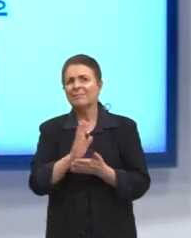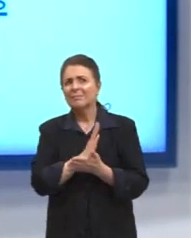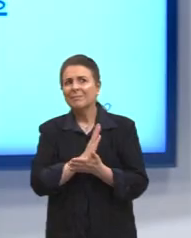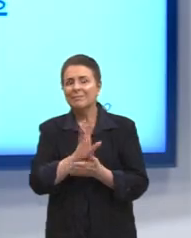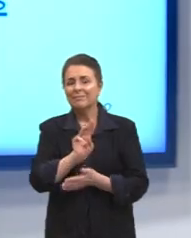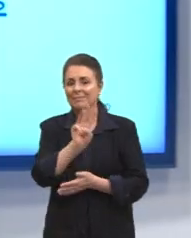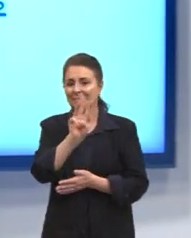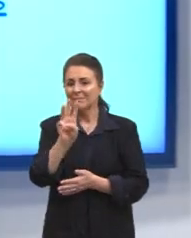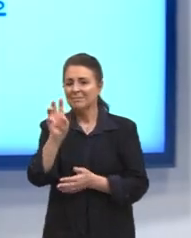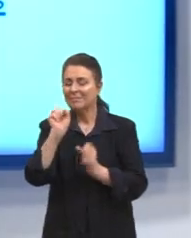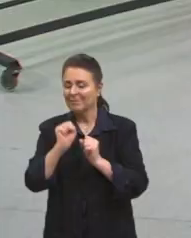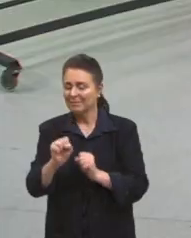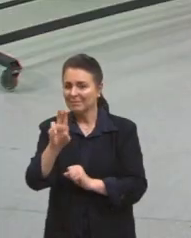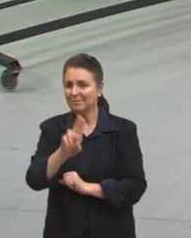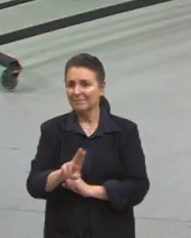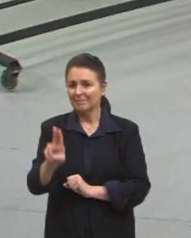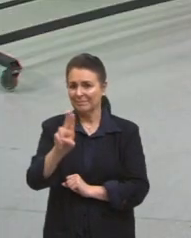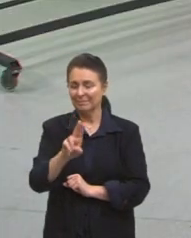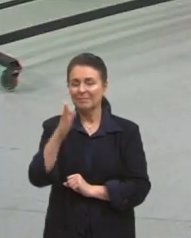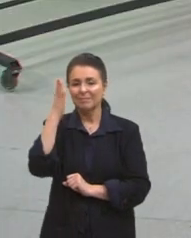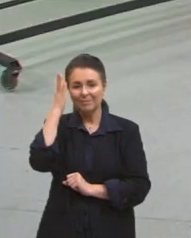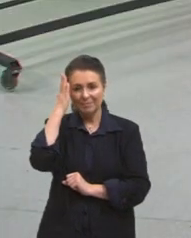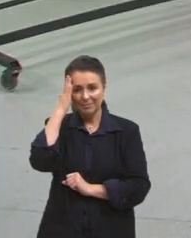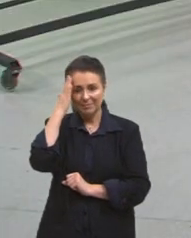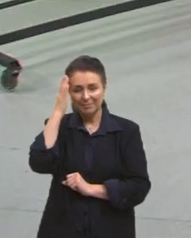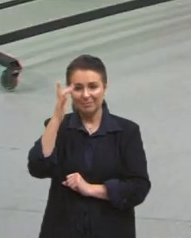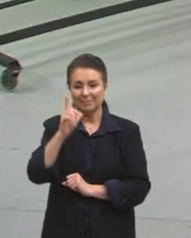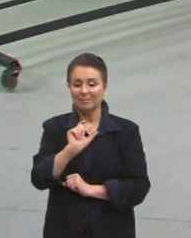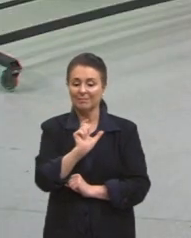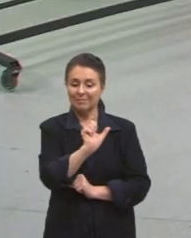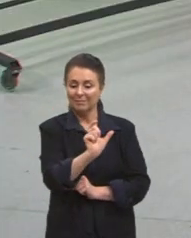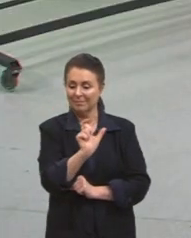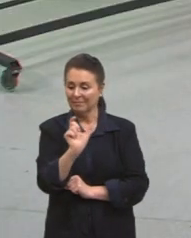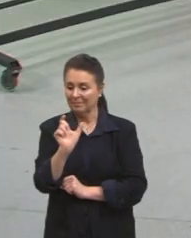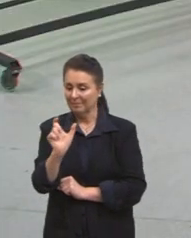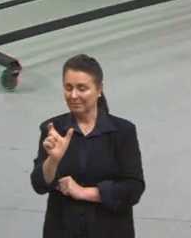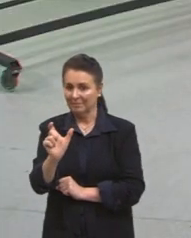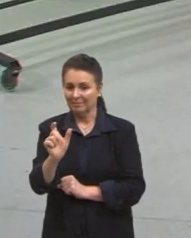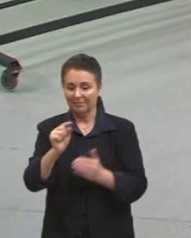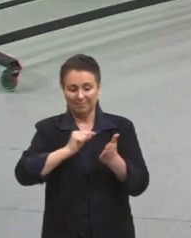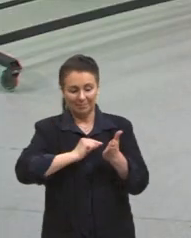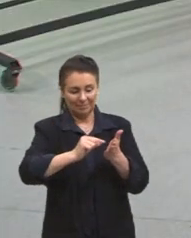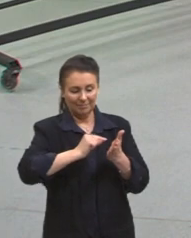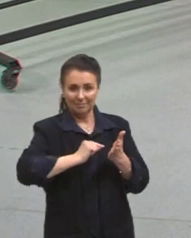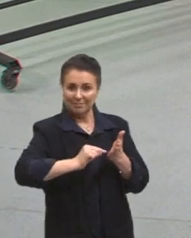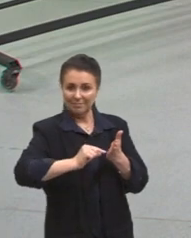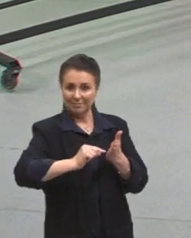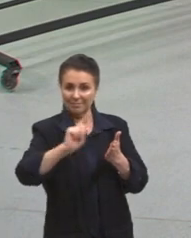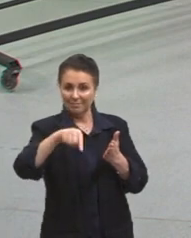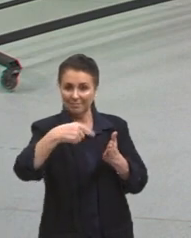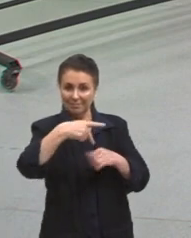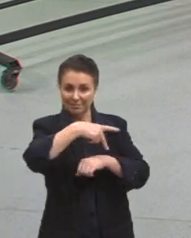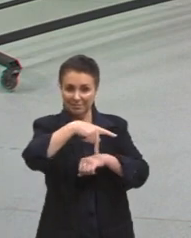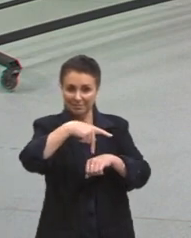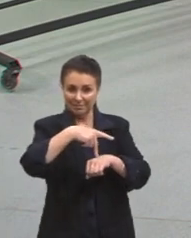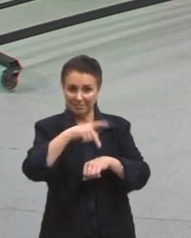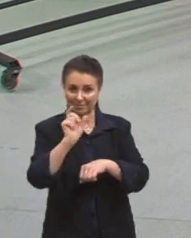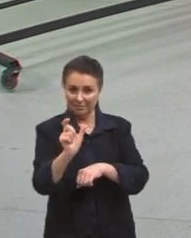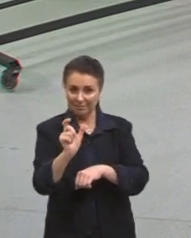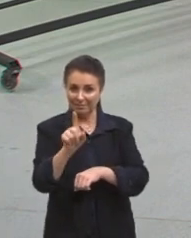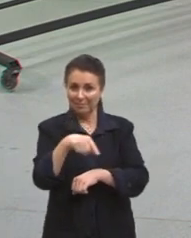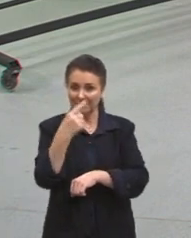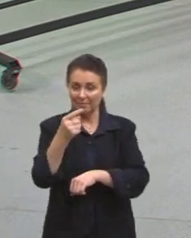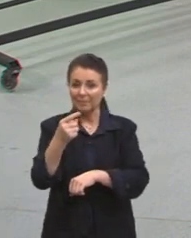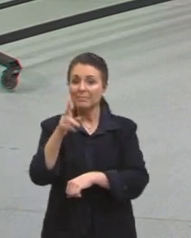utilizar, tá? Para saber se as palavras que estão grafadas em língua estrangeira, ou que nós vamos, nós costumamos